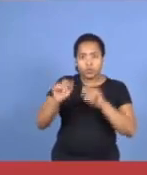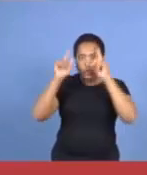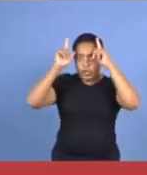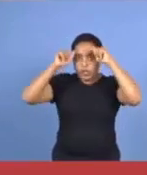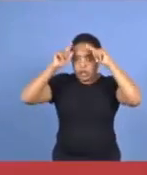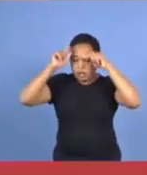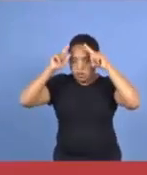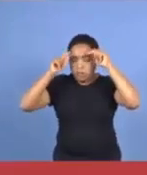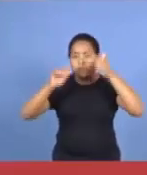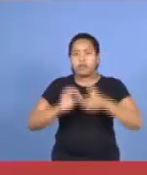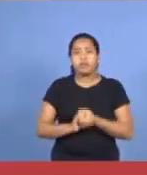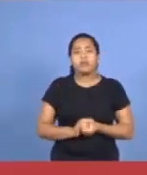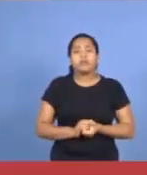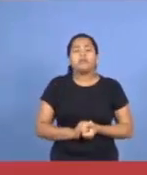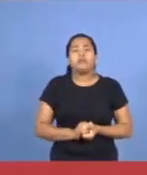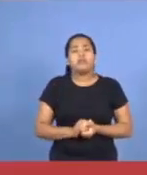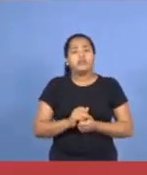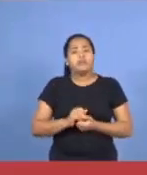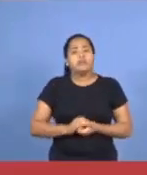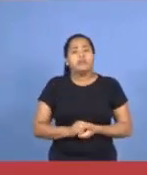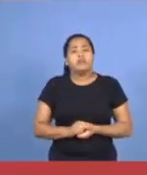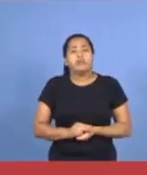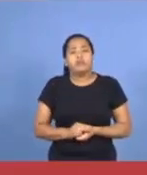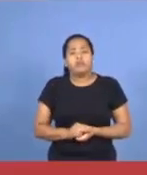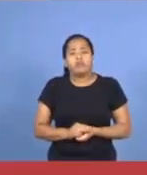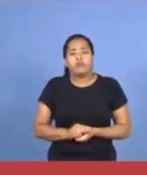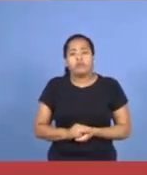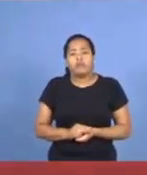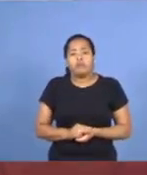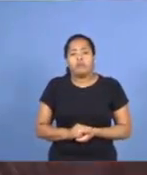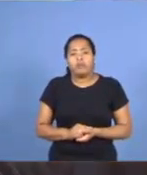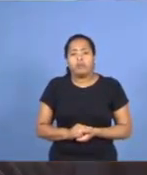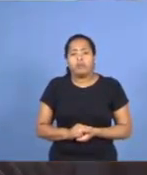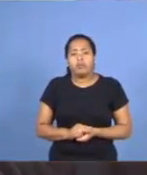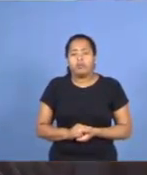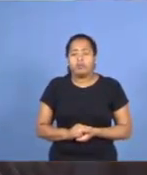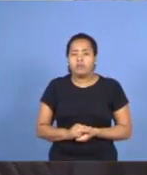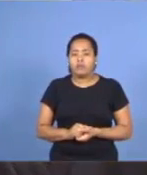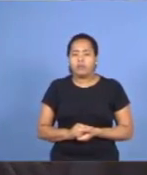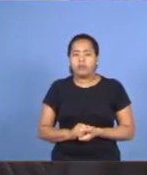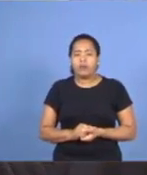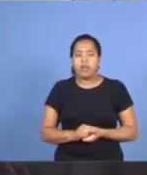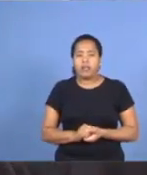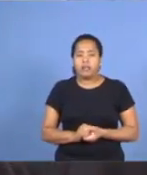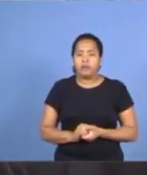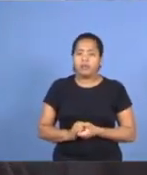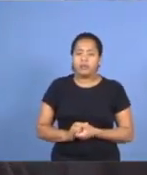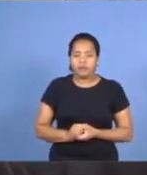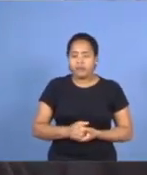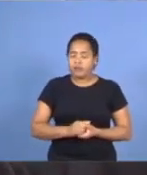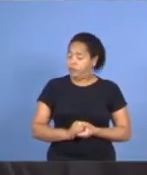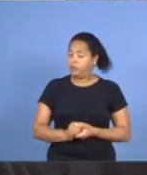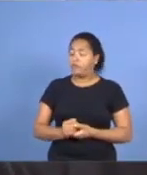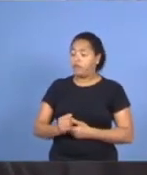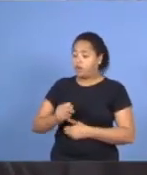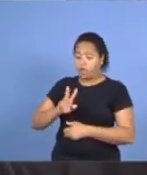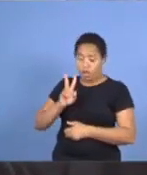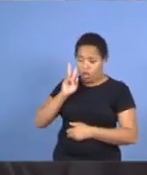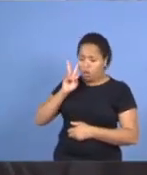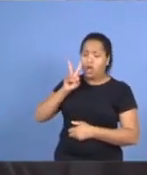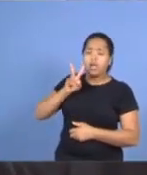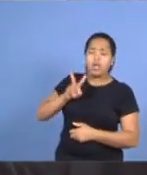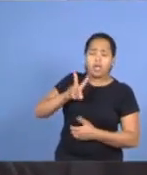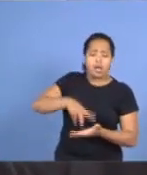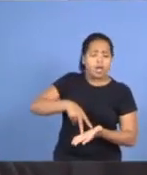14. Vamos ver uma resposta aqui também. E olhei e levantei-me e disse aos